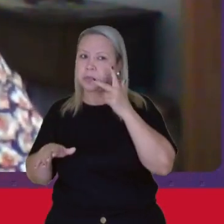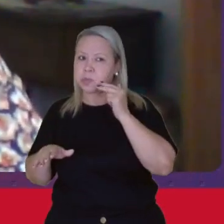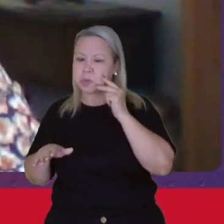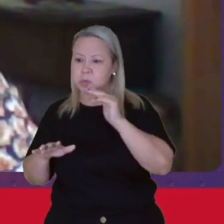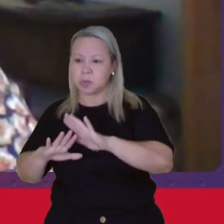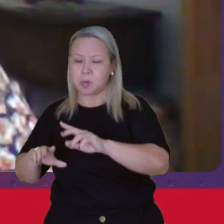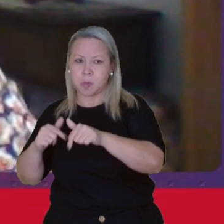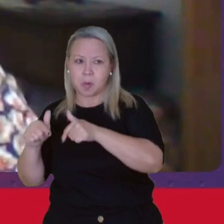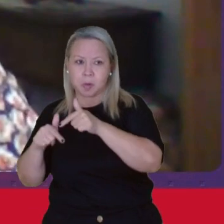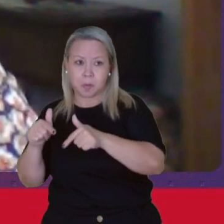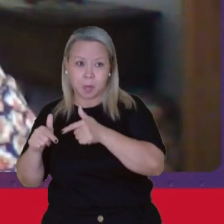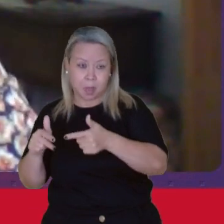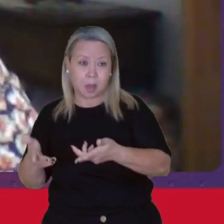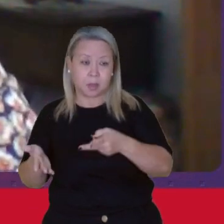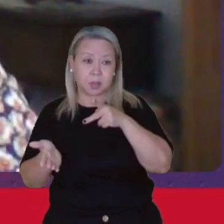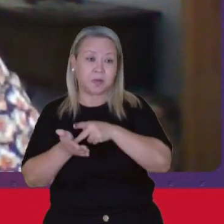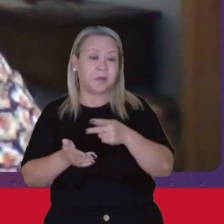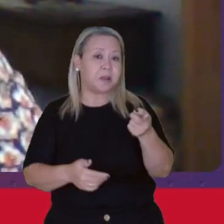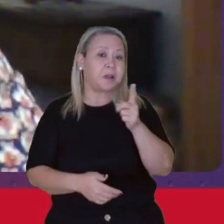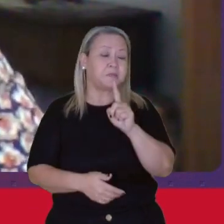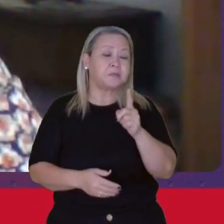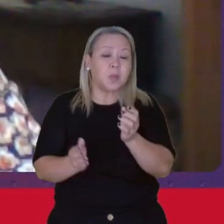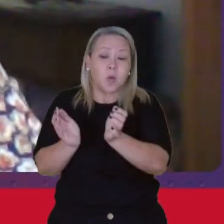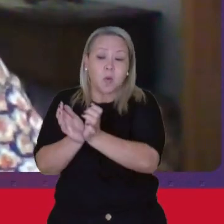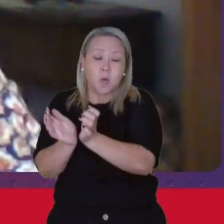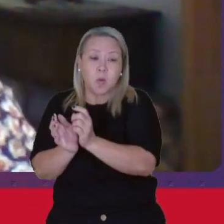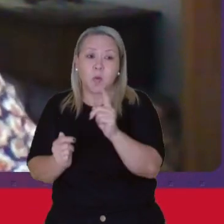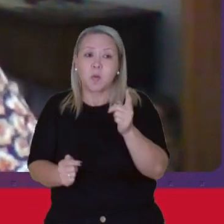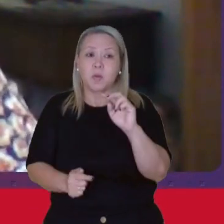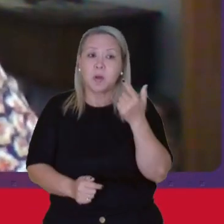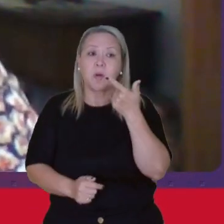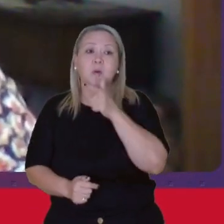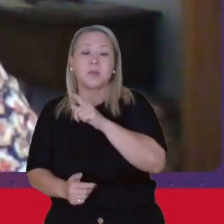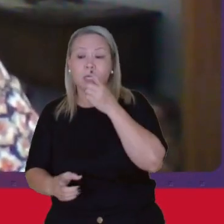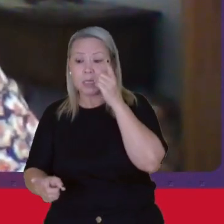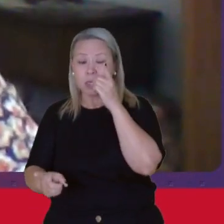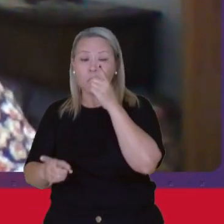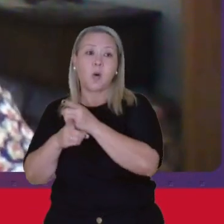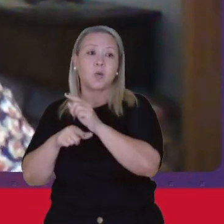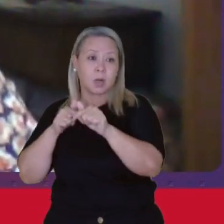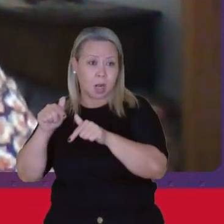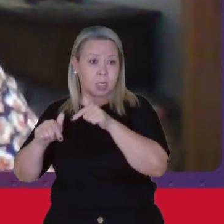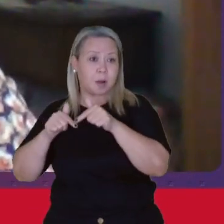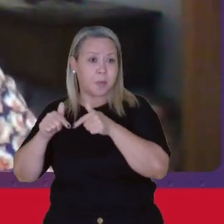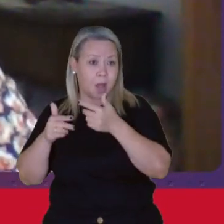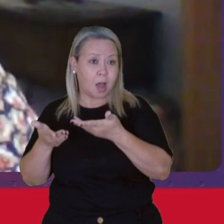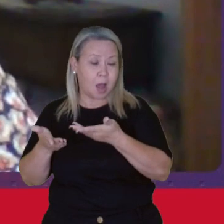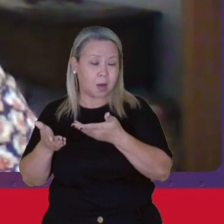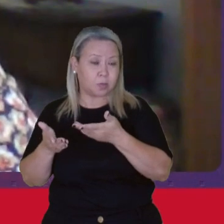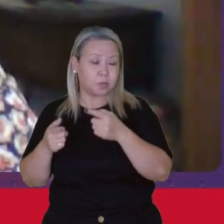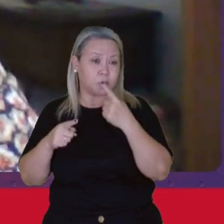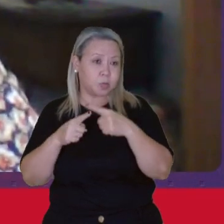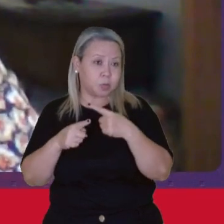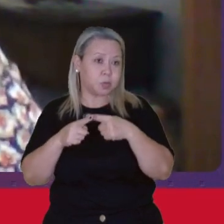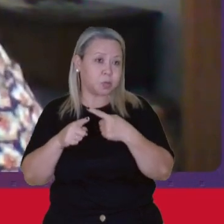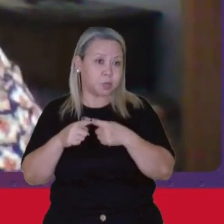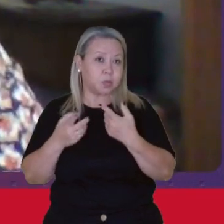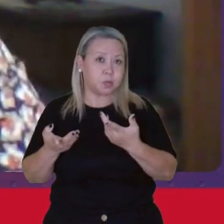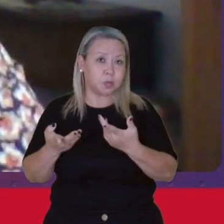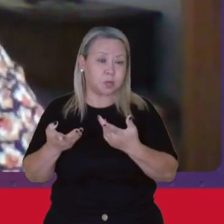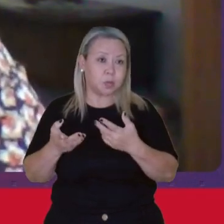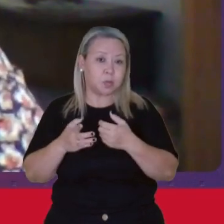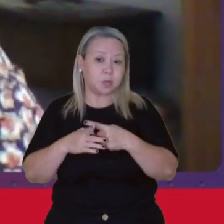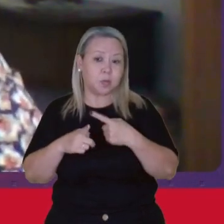parte porque, de fato, não consegue encontrar trabalho Por conta do